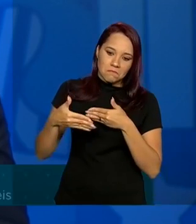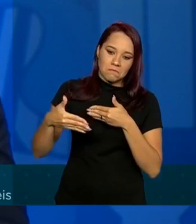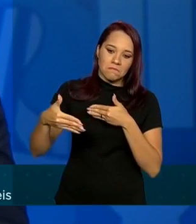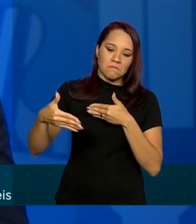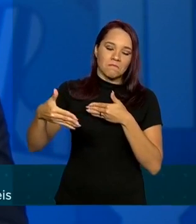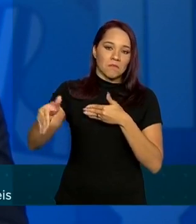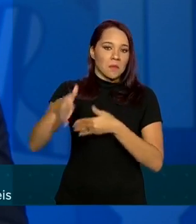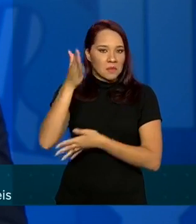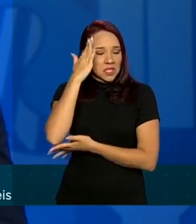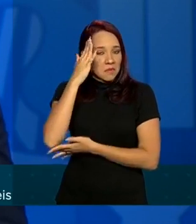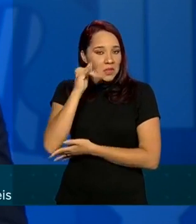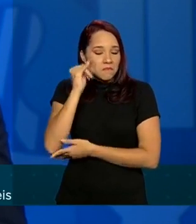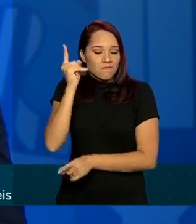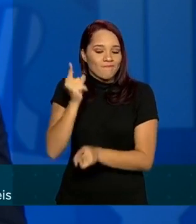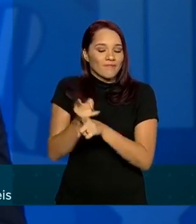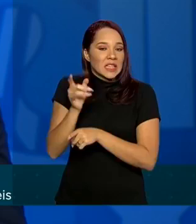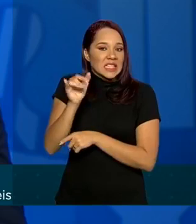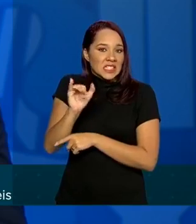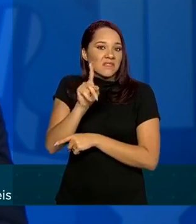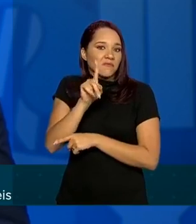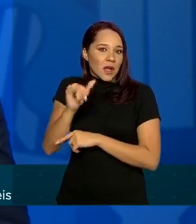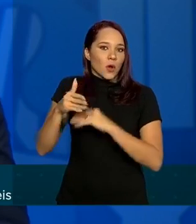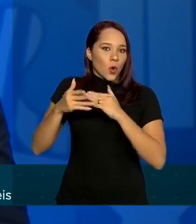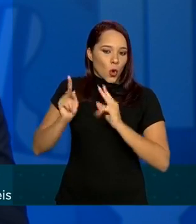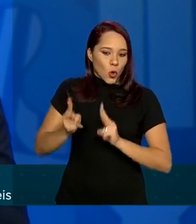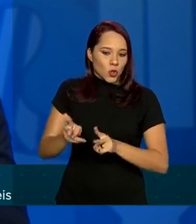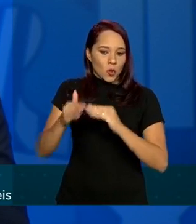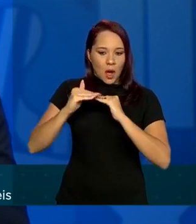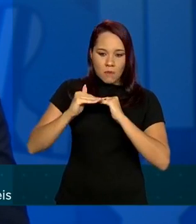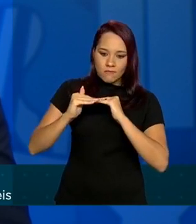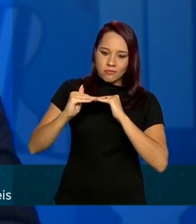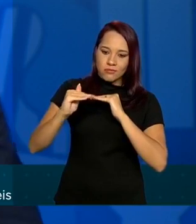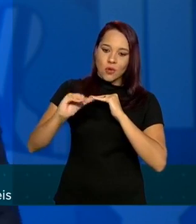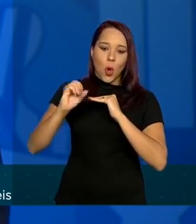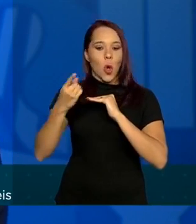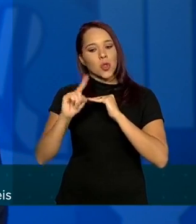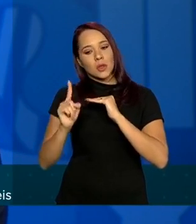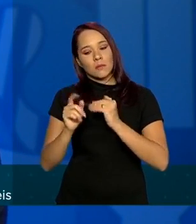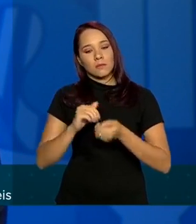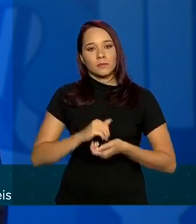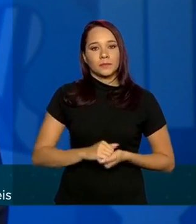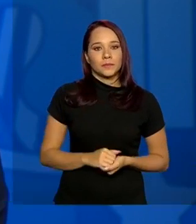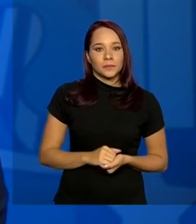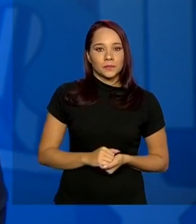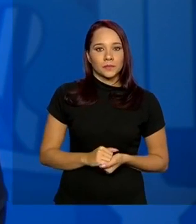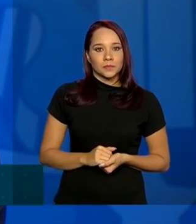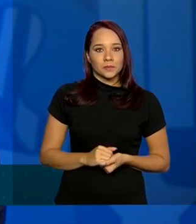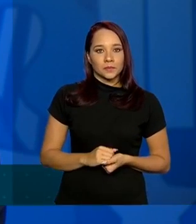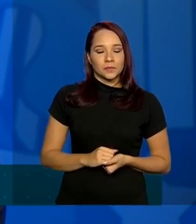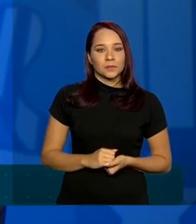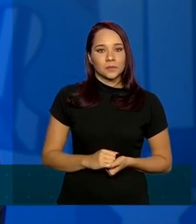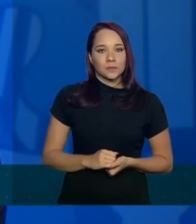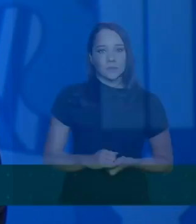para justamente identificar se essa tendência se mantém ou não. Próximo, por favor.